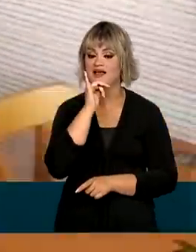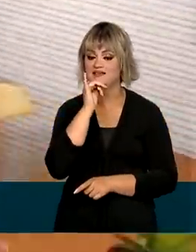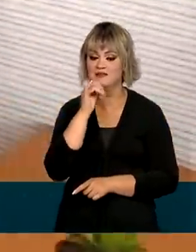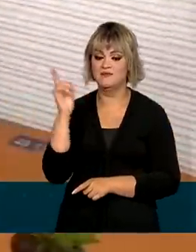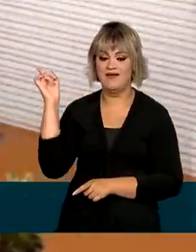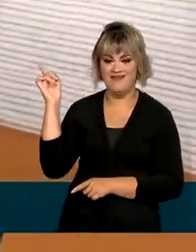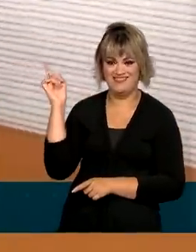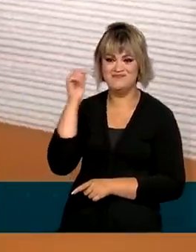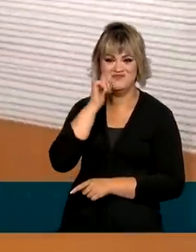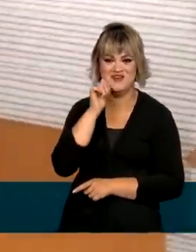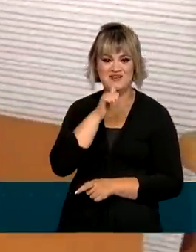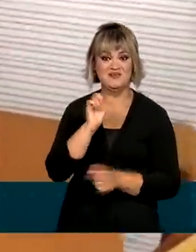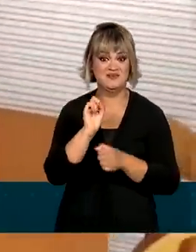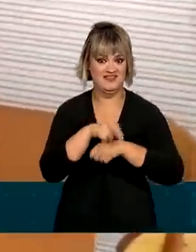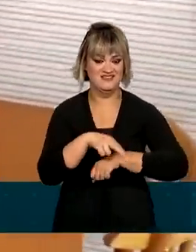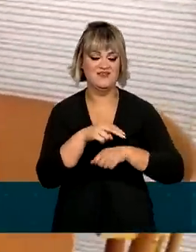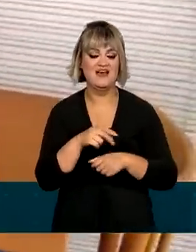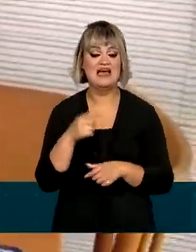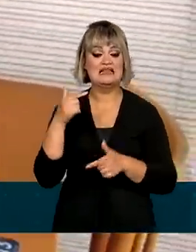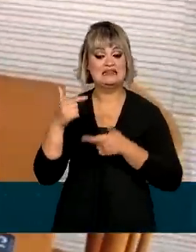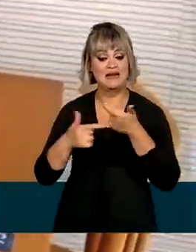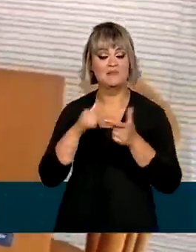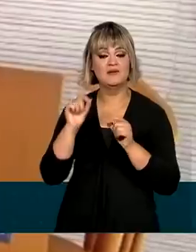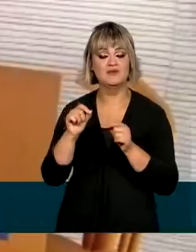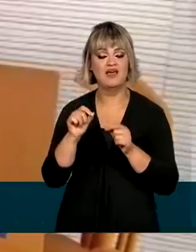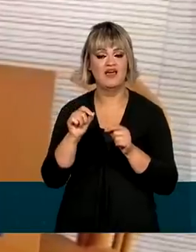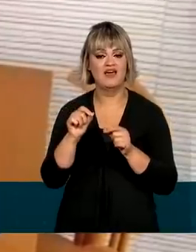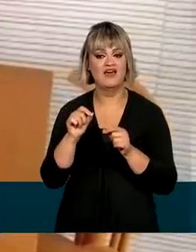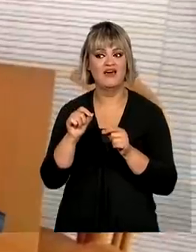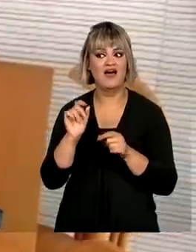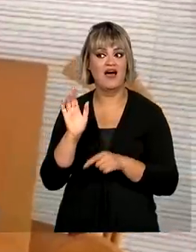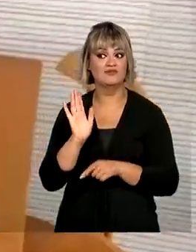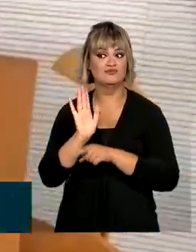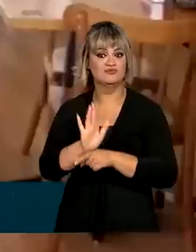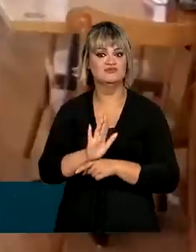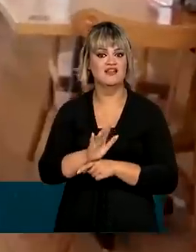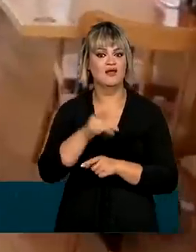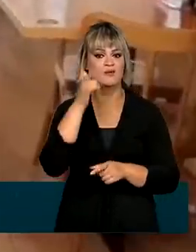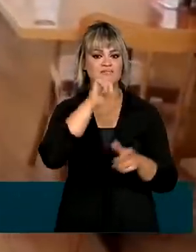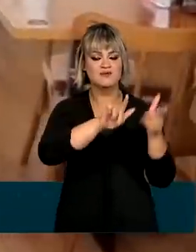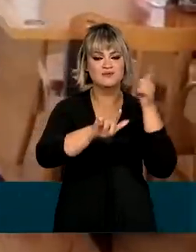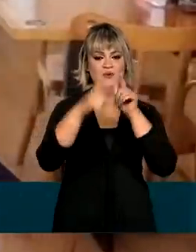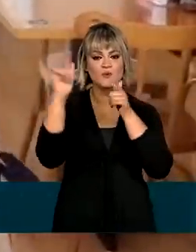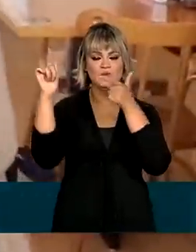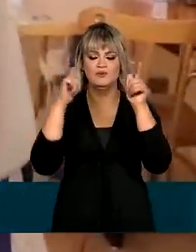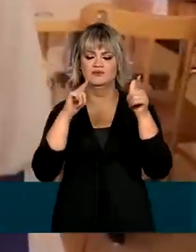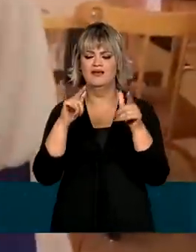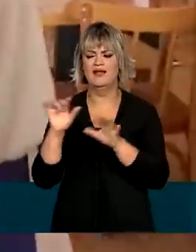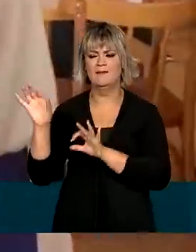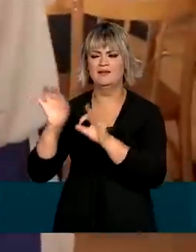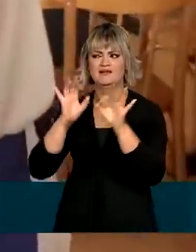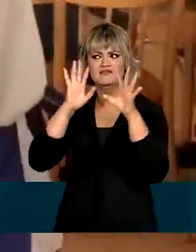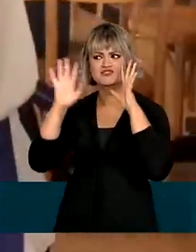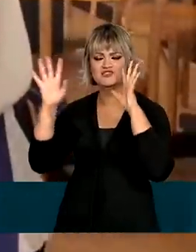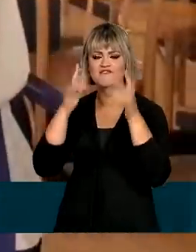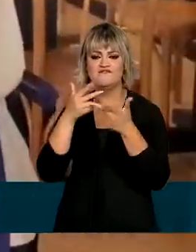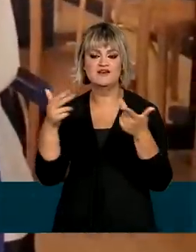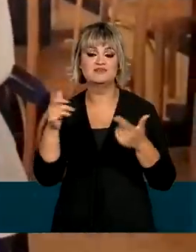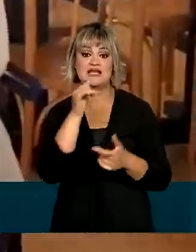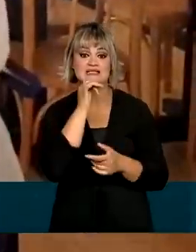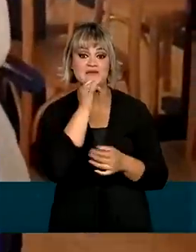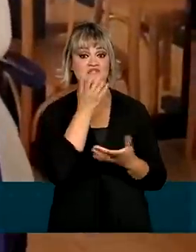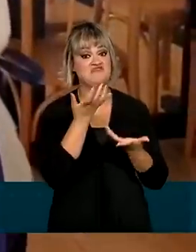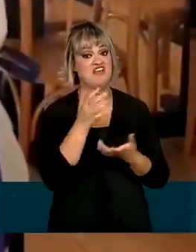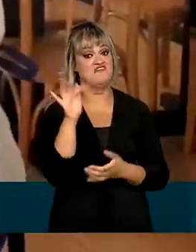é da Mariana. O trabalho para ela é o caminho para chegar mais longe. Os planos são muitos e incluem uma